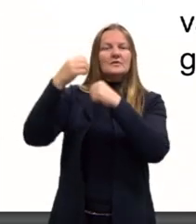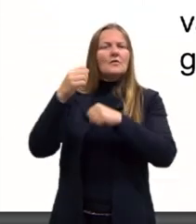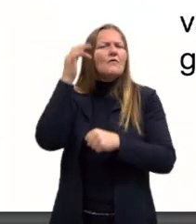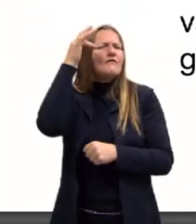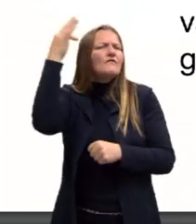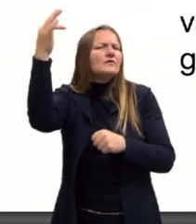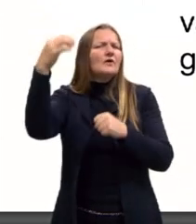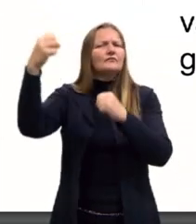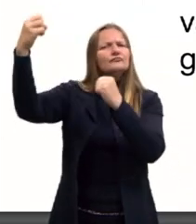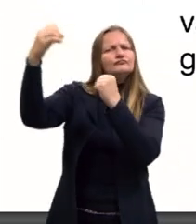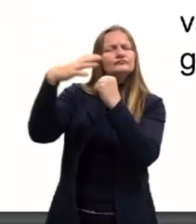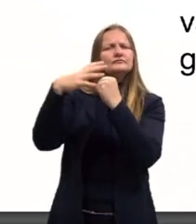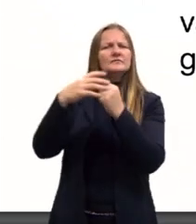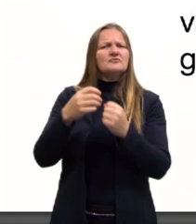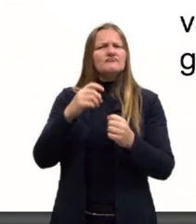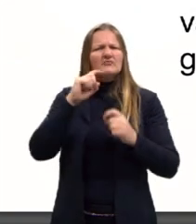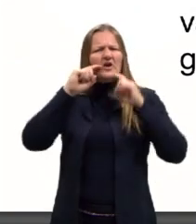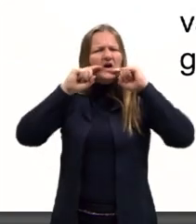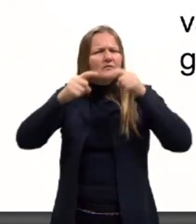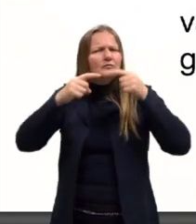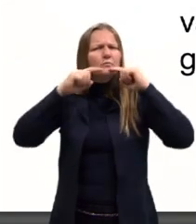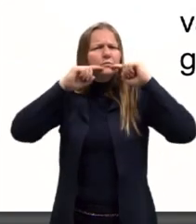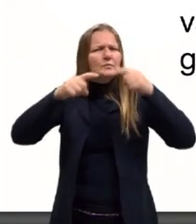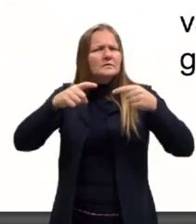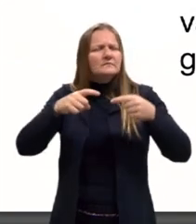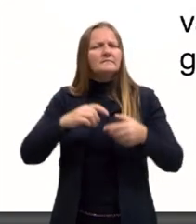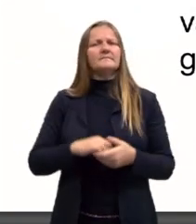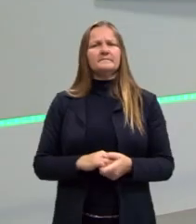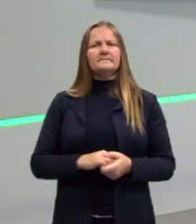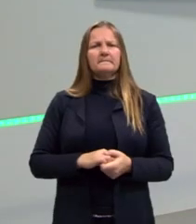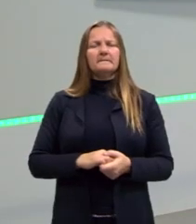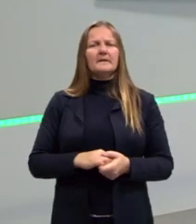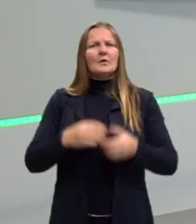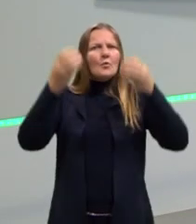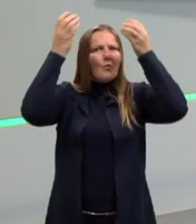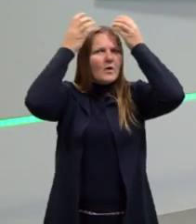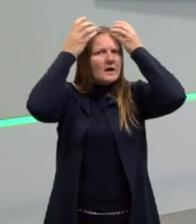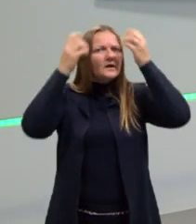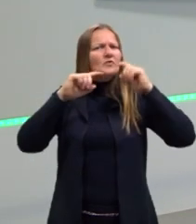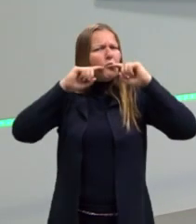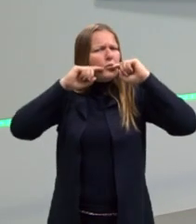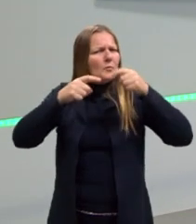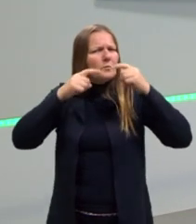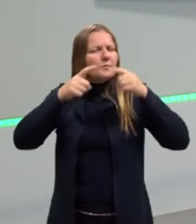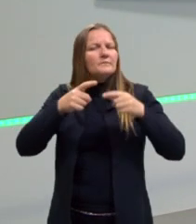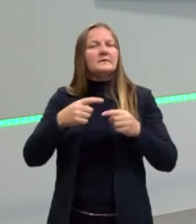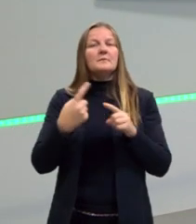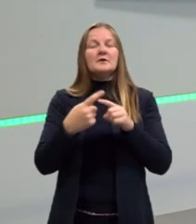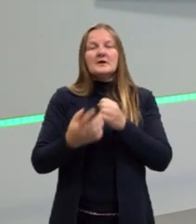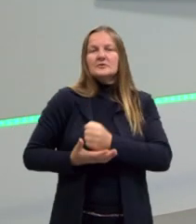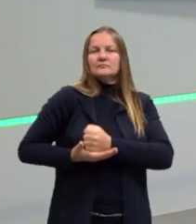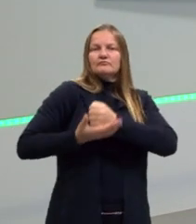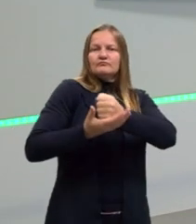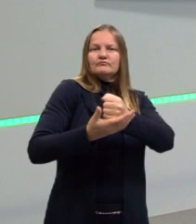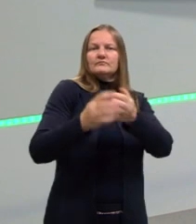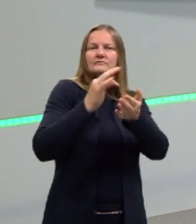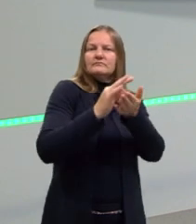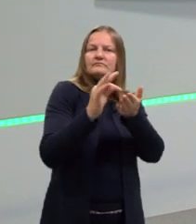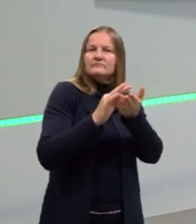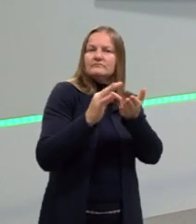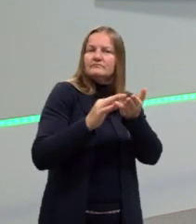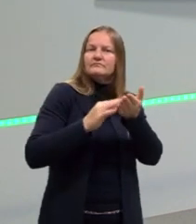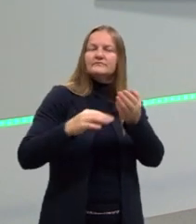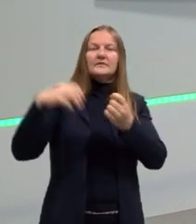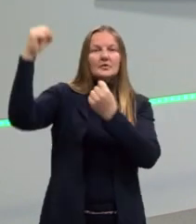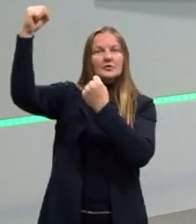o rei, o absolutismo, e eles, então, deram a sustentação teórica. Fizeram esses questionamentos